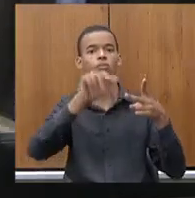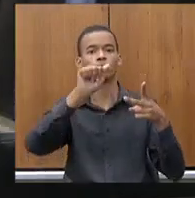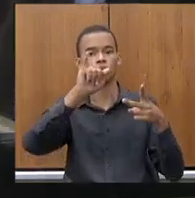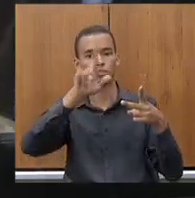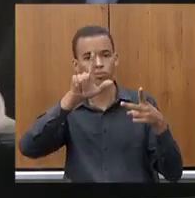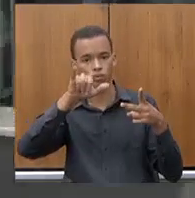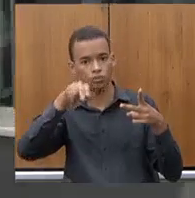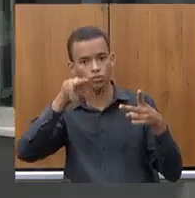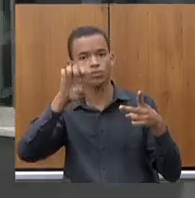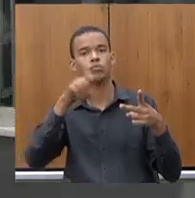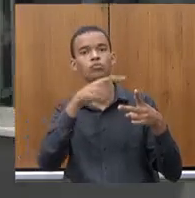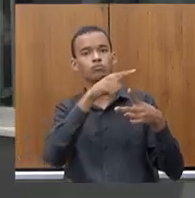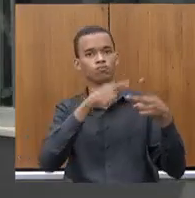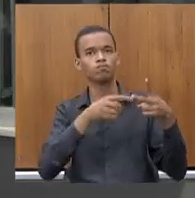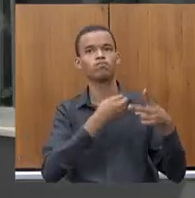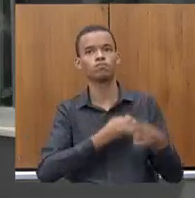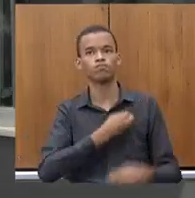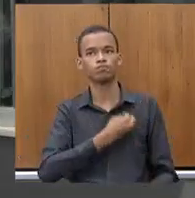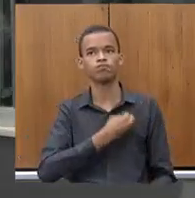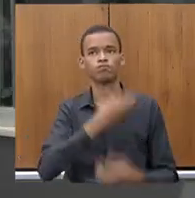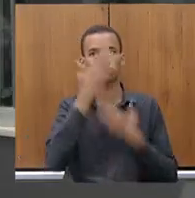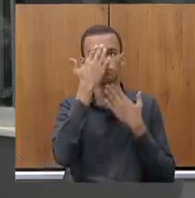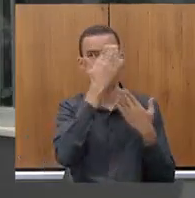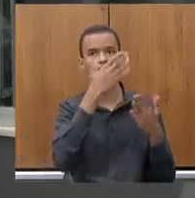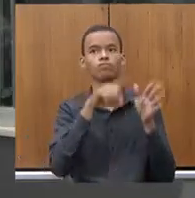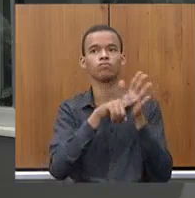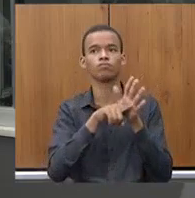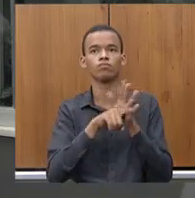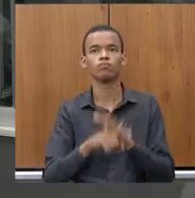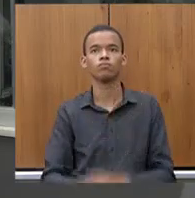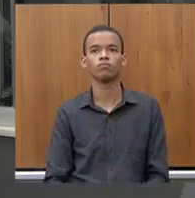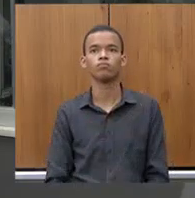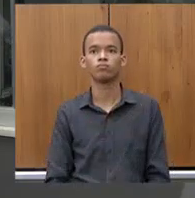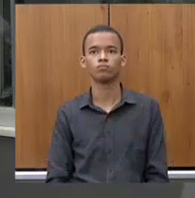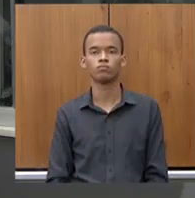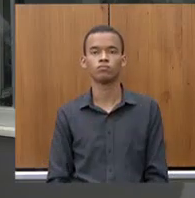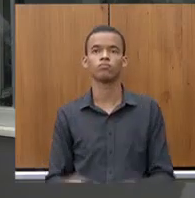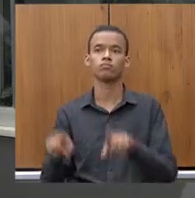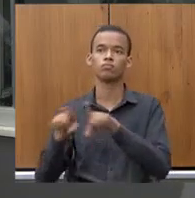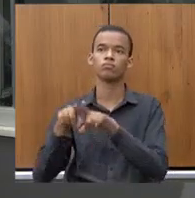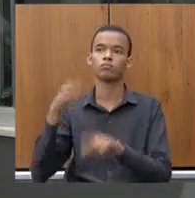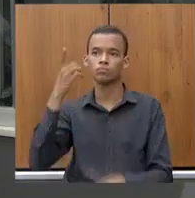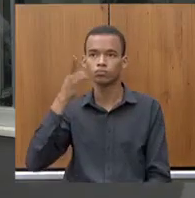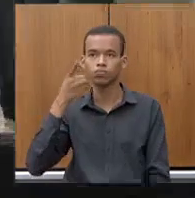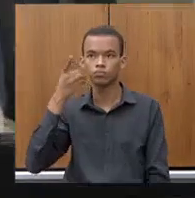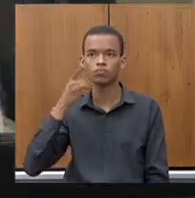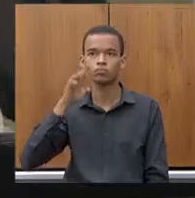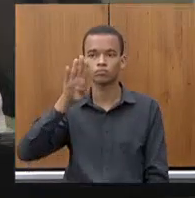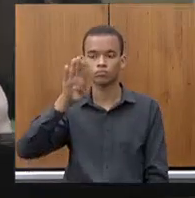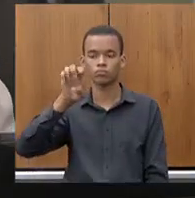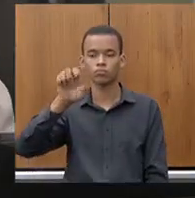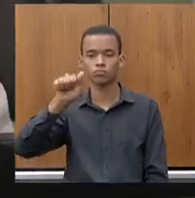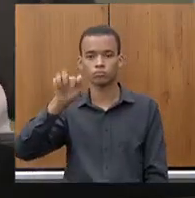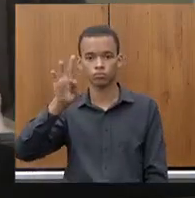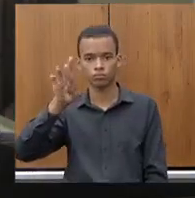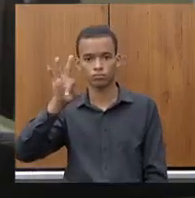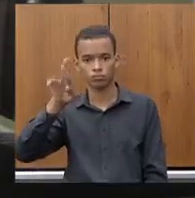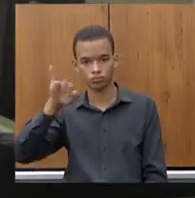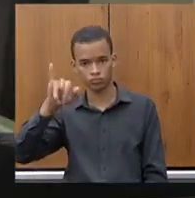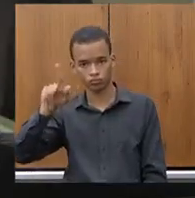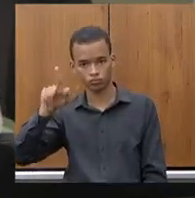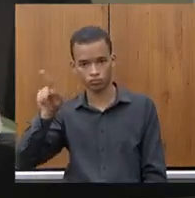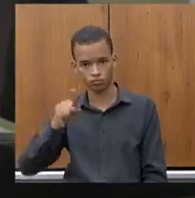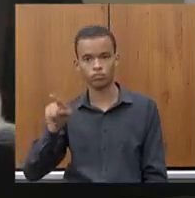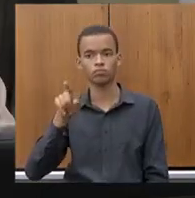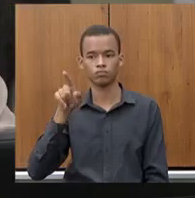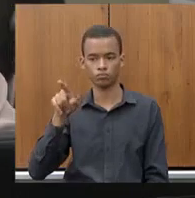pela presença. Quero agradecer também a presença da deputada Beatriz Serqueira, que teve que se ausentar